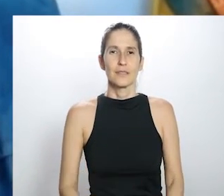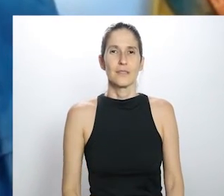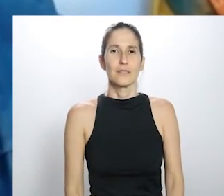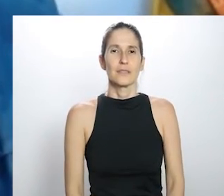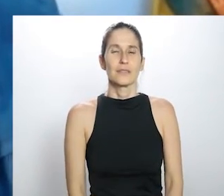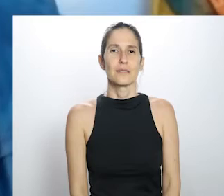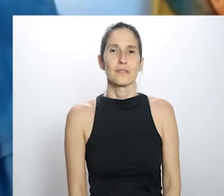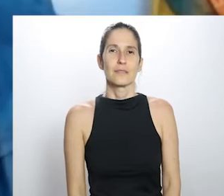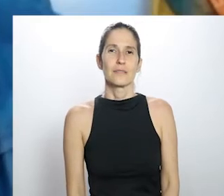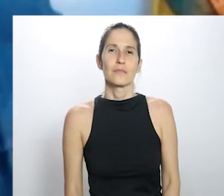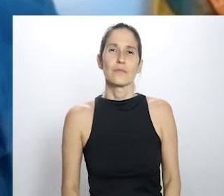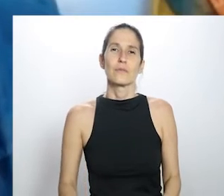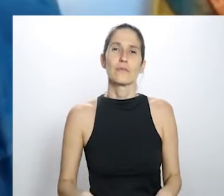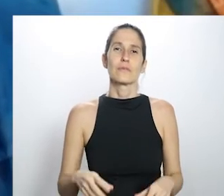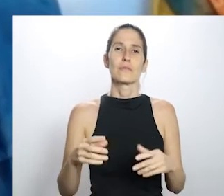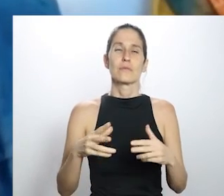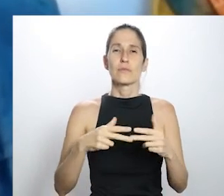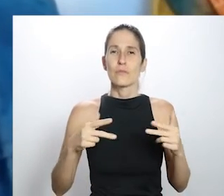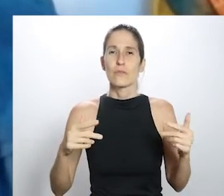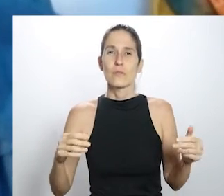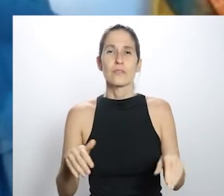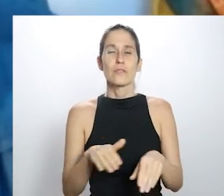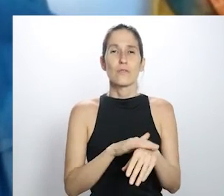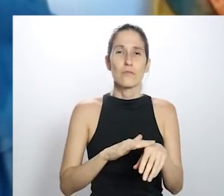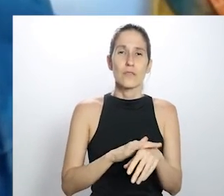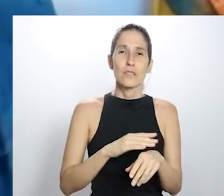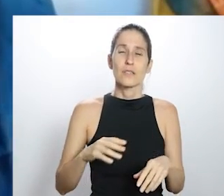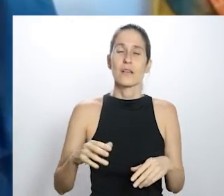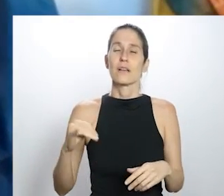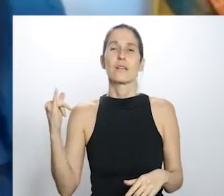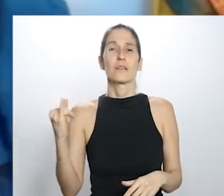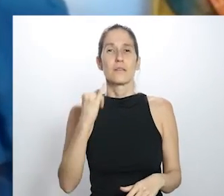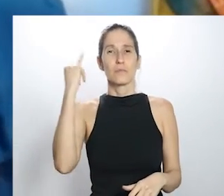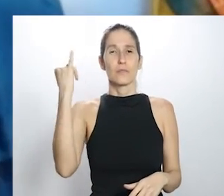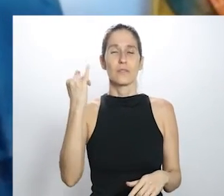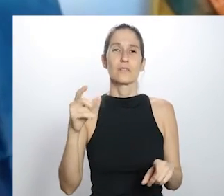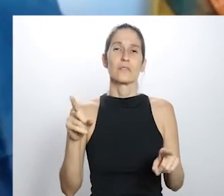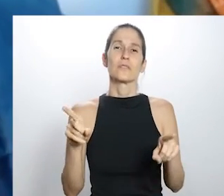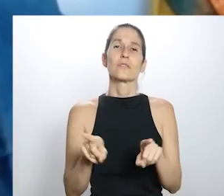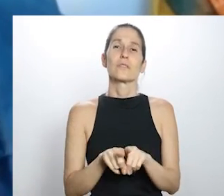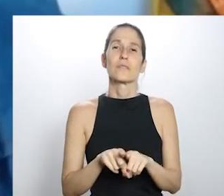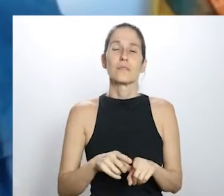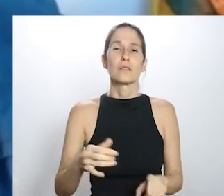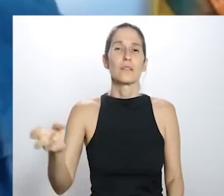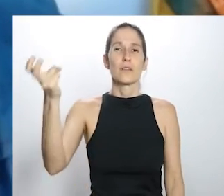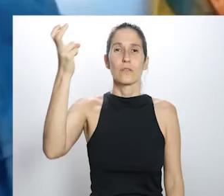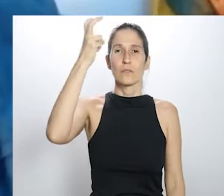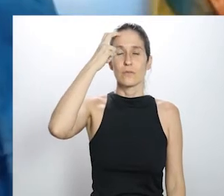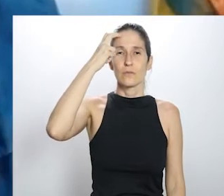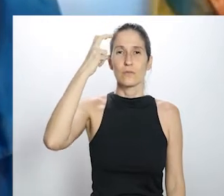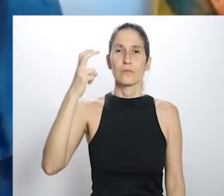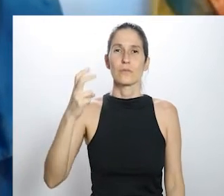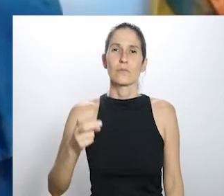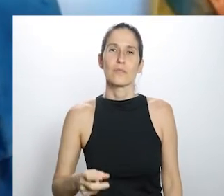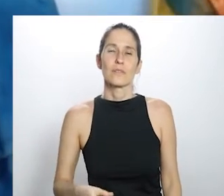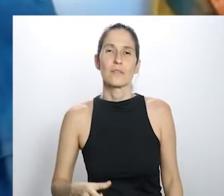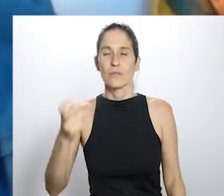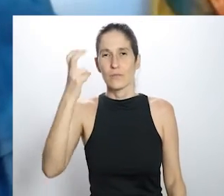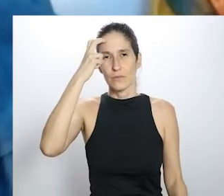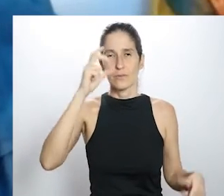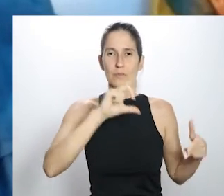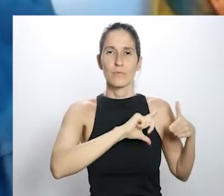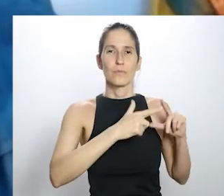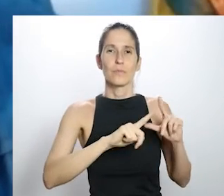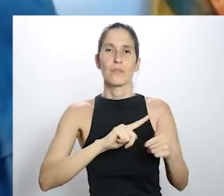nos é caro e preenche nossa alma que é a cultura e a cultura popular que diz